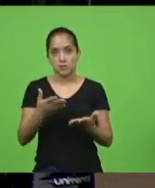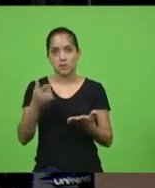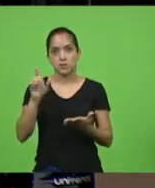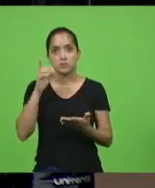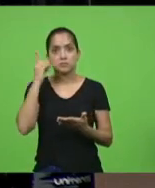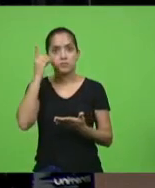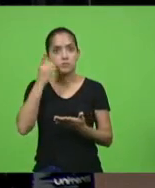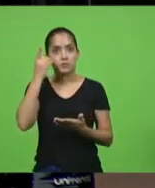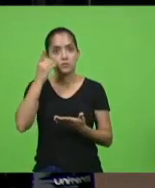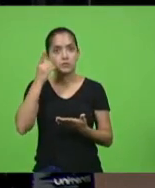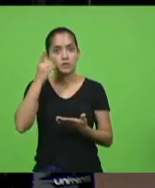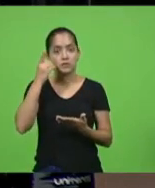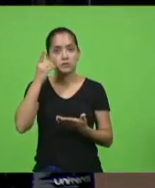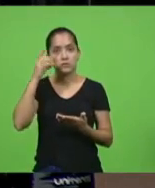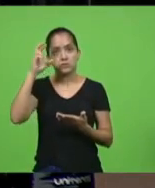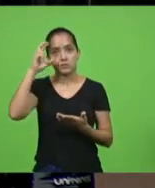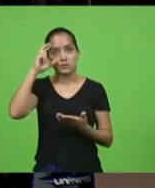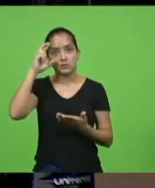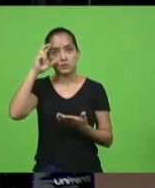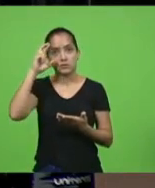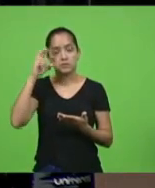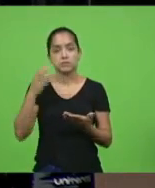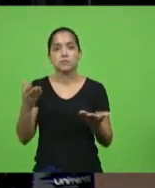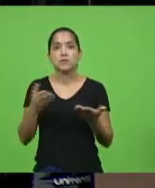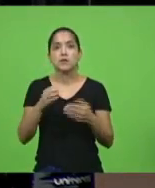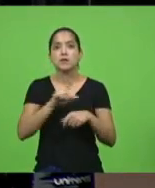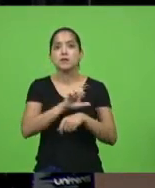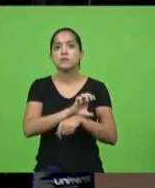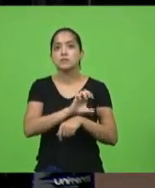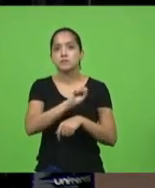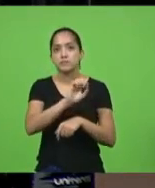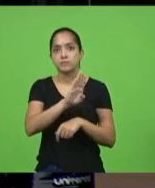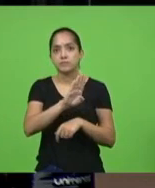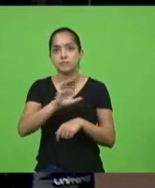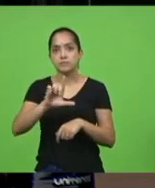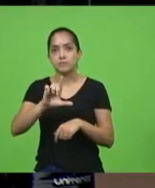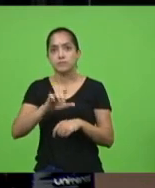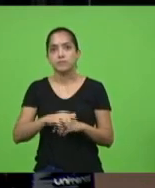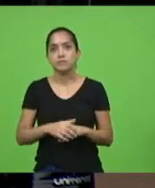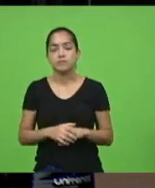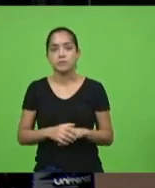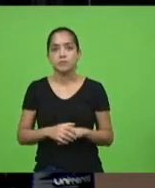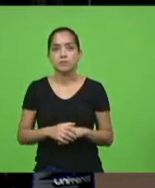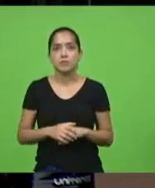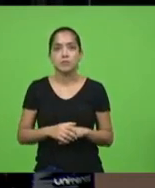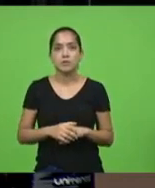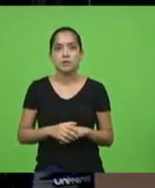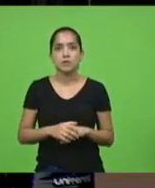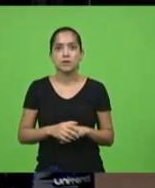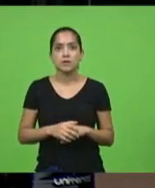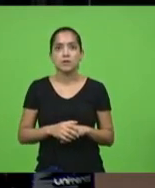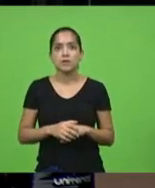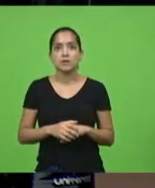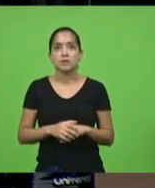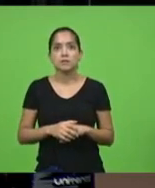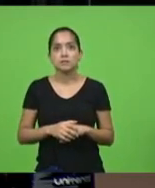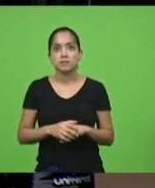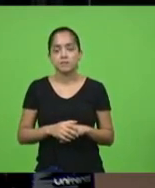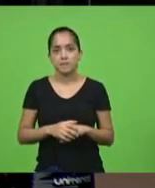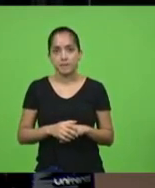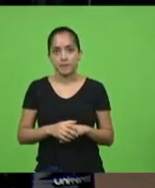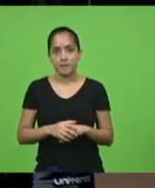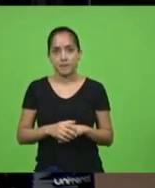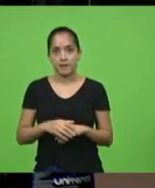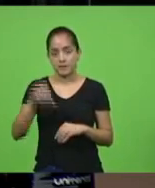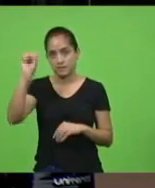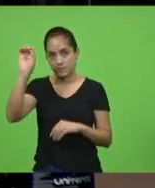Alba. Vamos a Blumenau agora, Ricardo Alba. Logo depois, vamos subir a serra a São Bento do